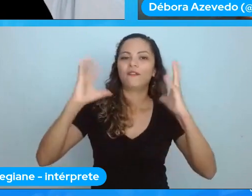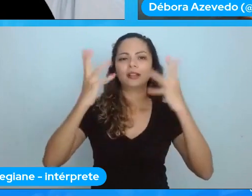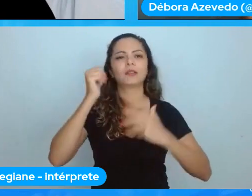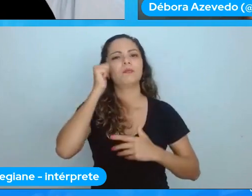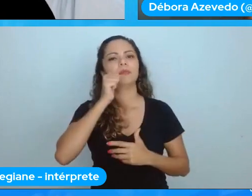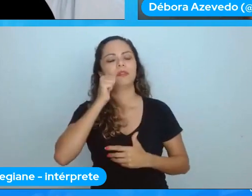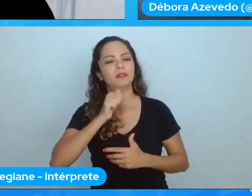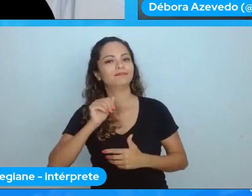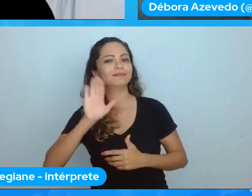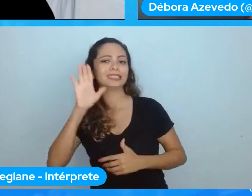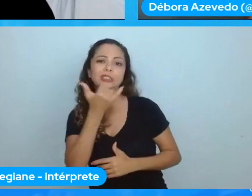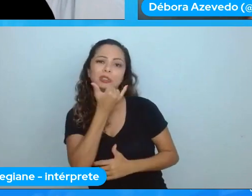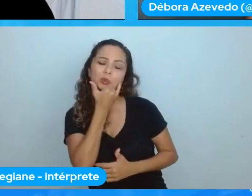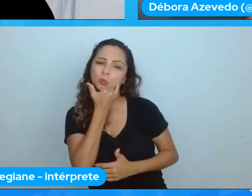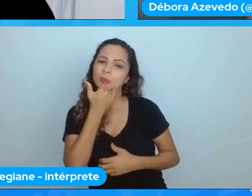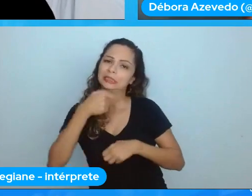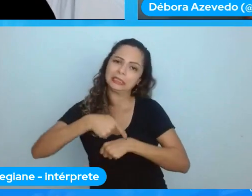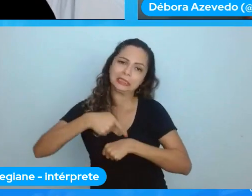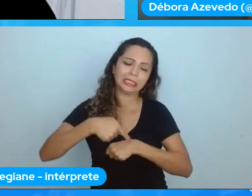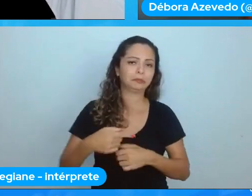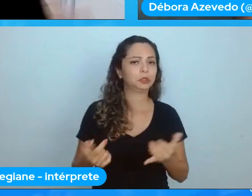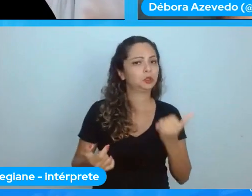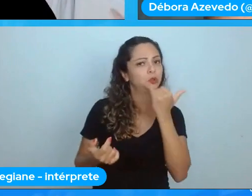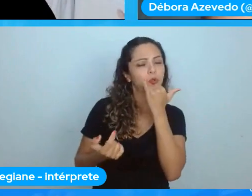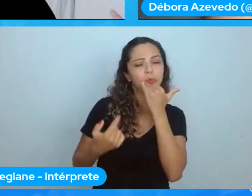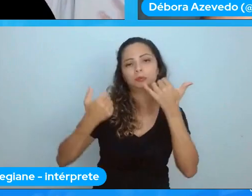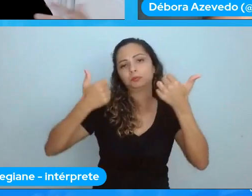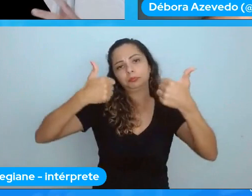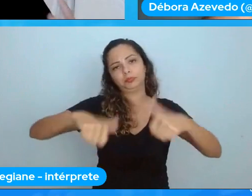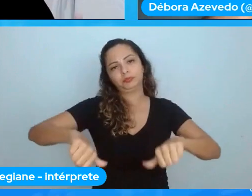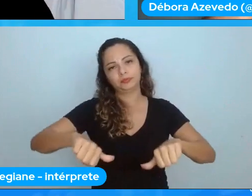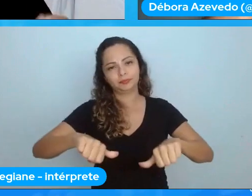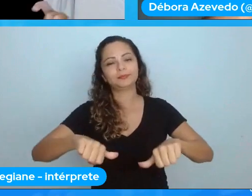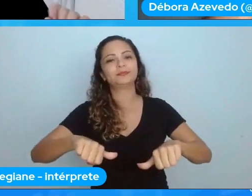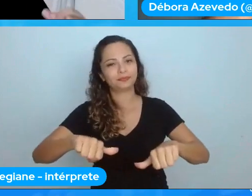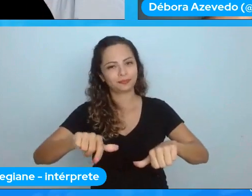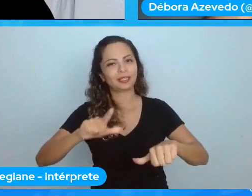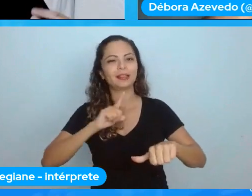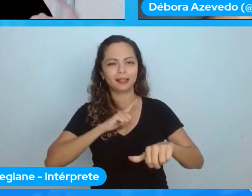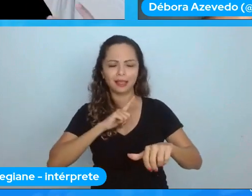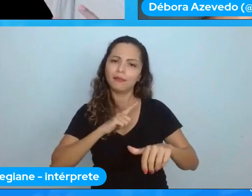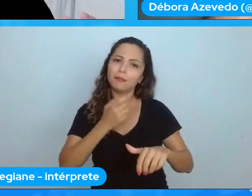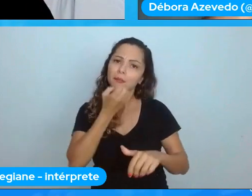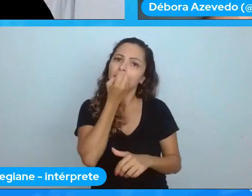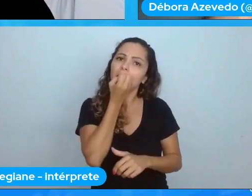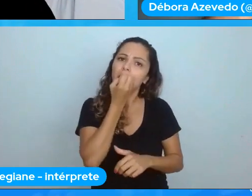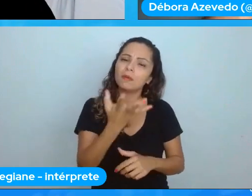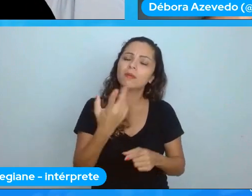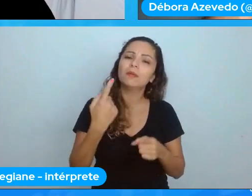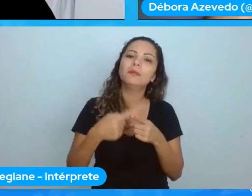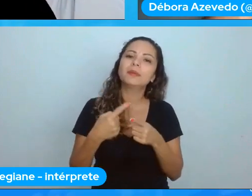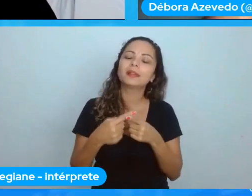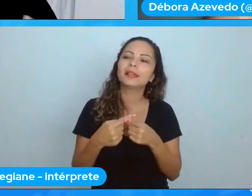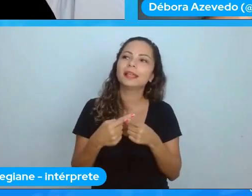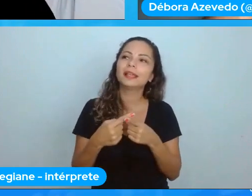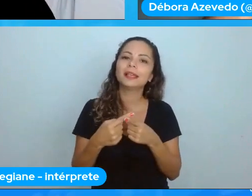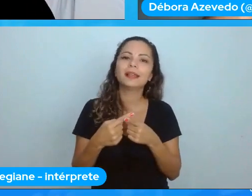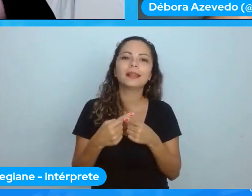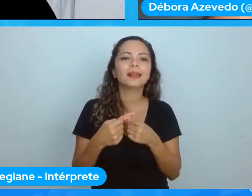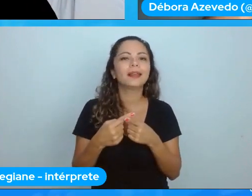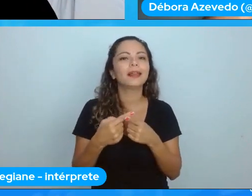não deu certo mas eu acho que isso foi um processo legal de criar o senso assim de parte